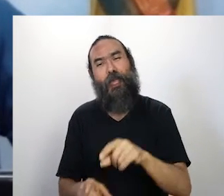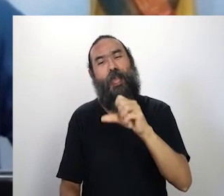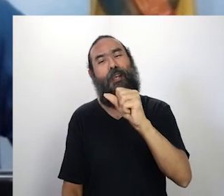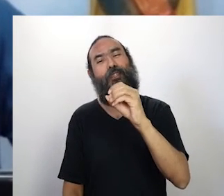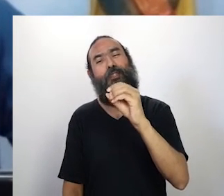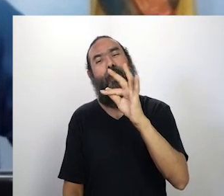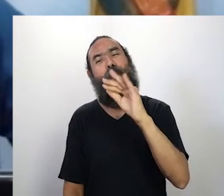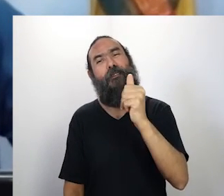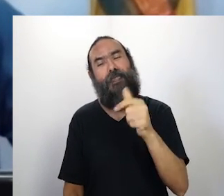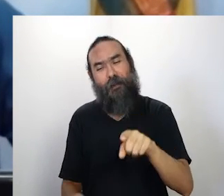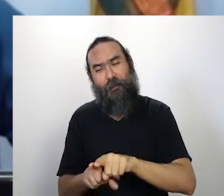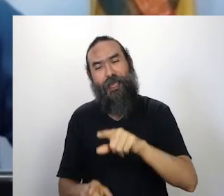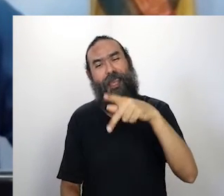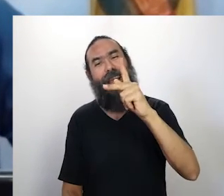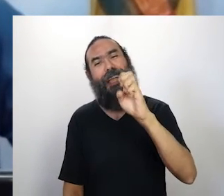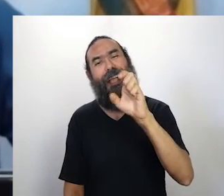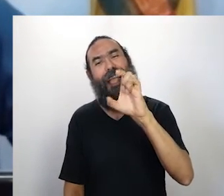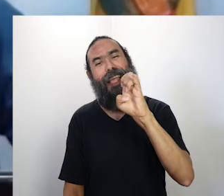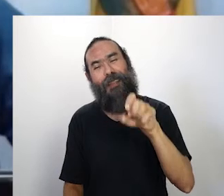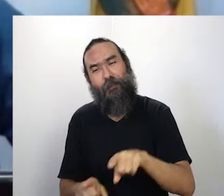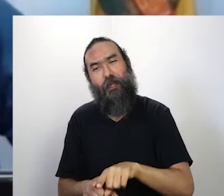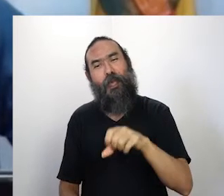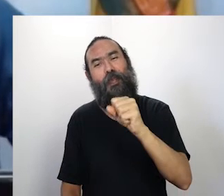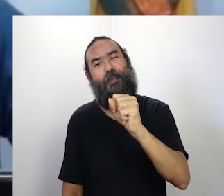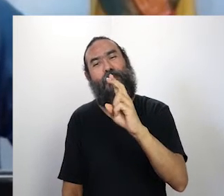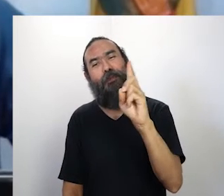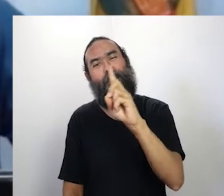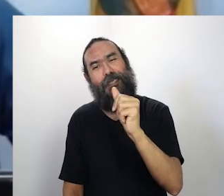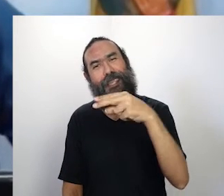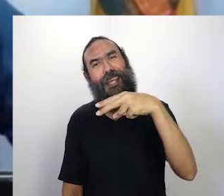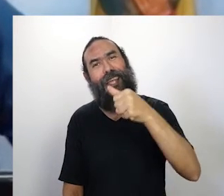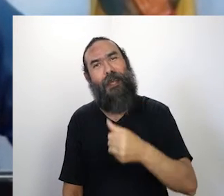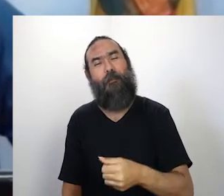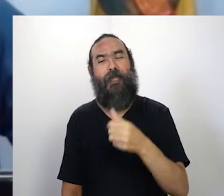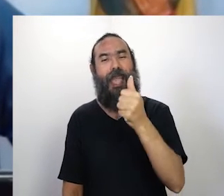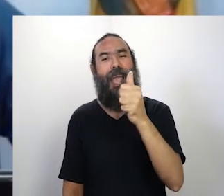Suzana Salles, Alice, Amanda, Joana Correia,